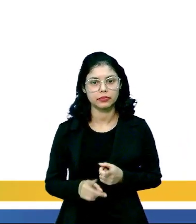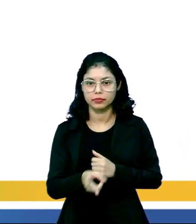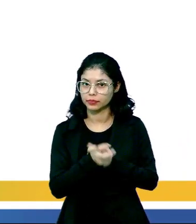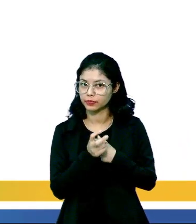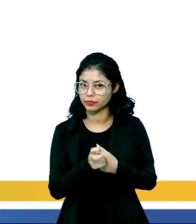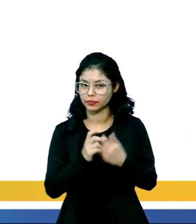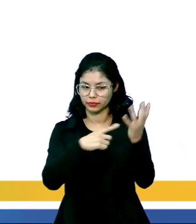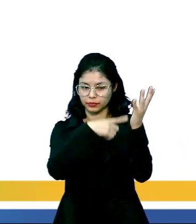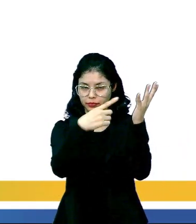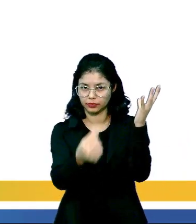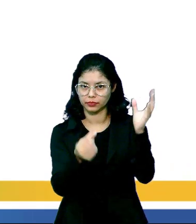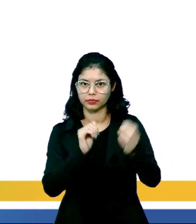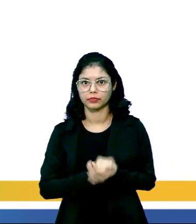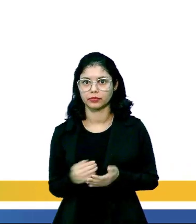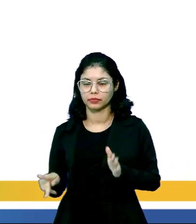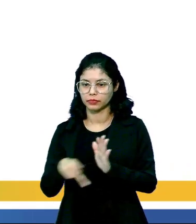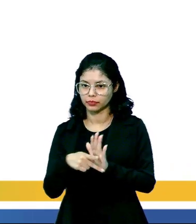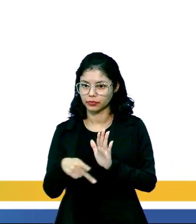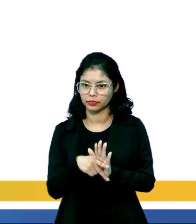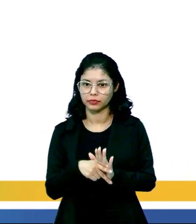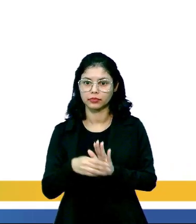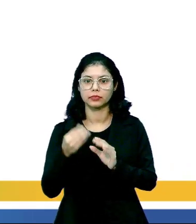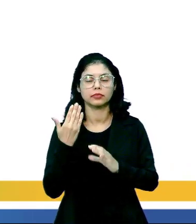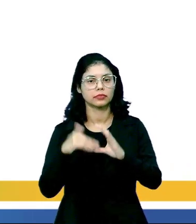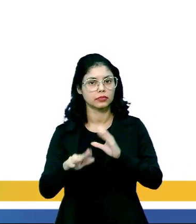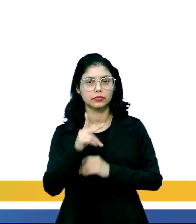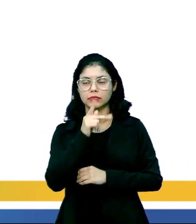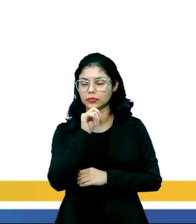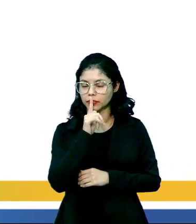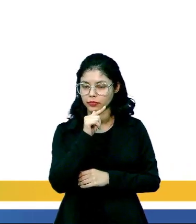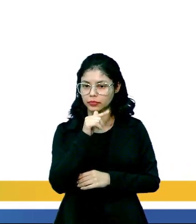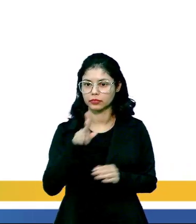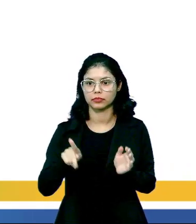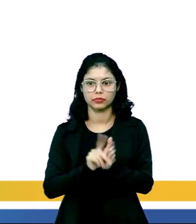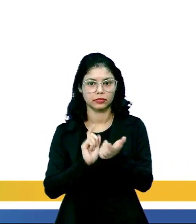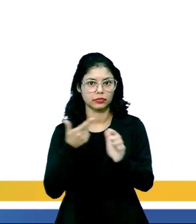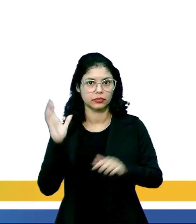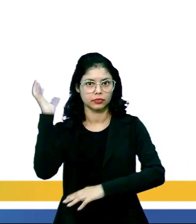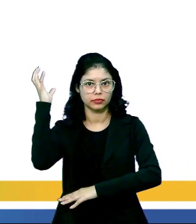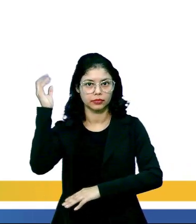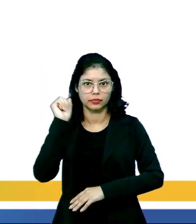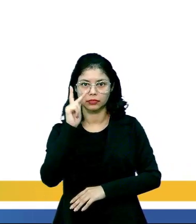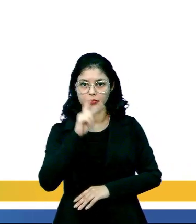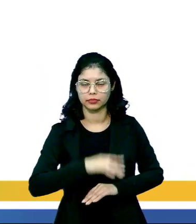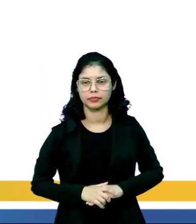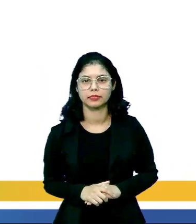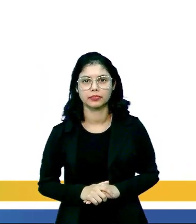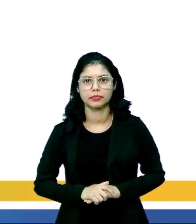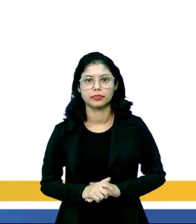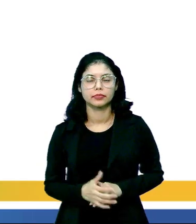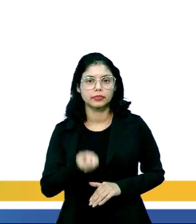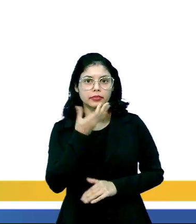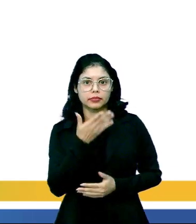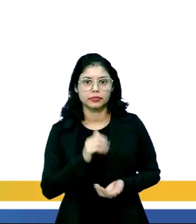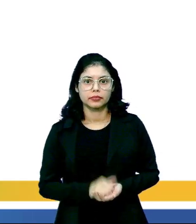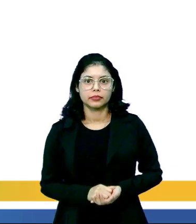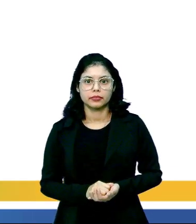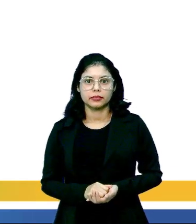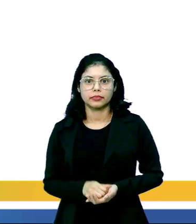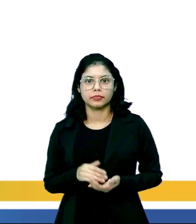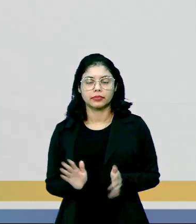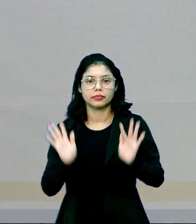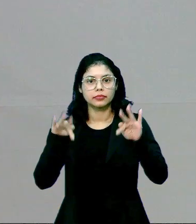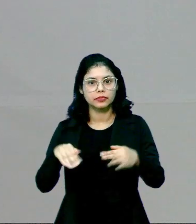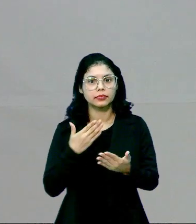sucção pelas folhas é um fator determinante no transporte de água em plantas de grande porte, tá certo? Bom, pessoal, então a gente